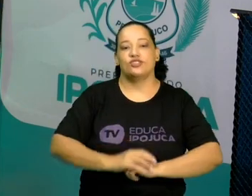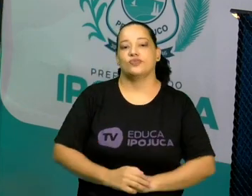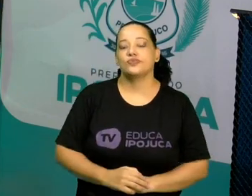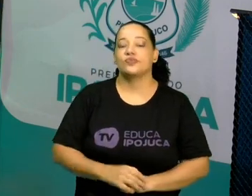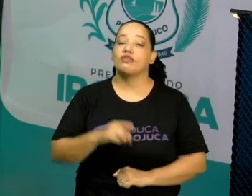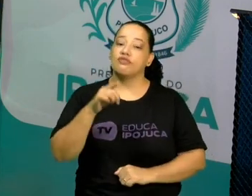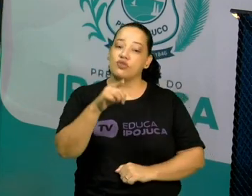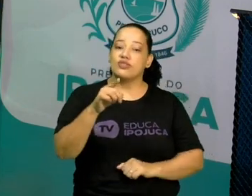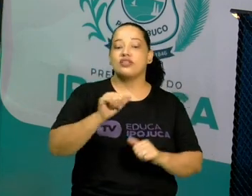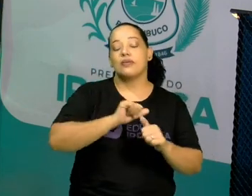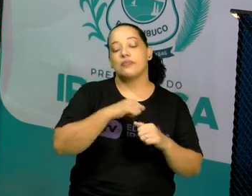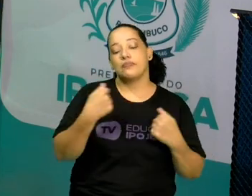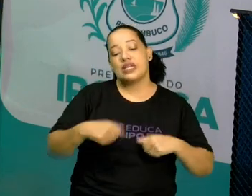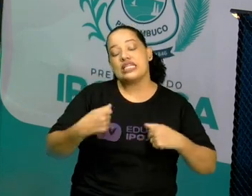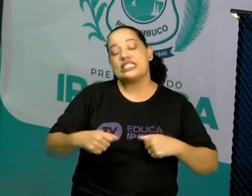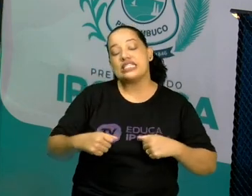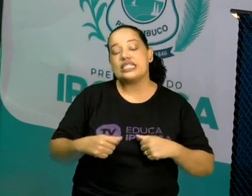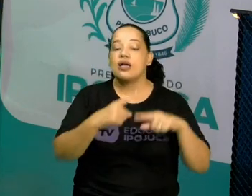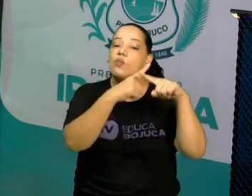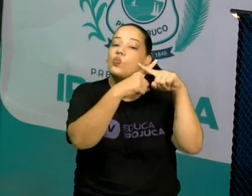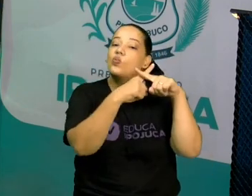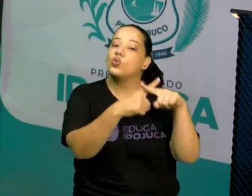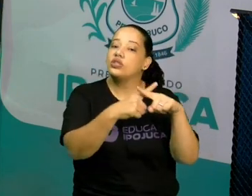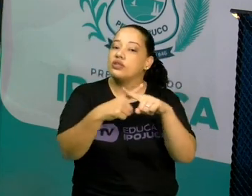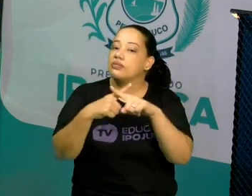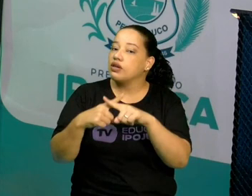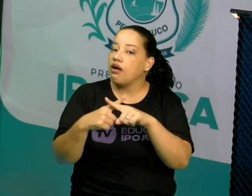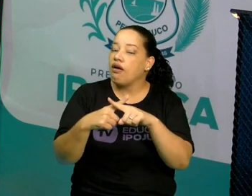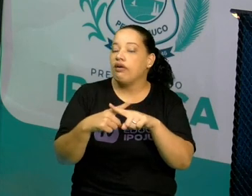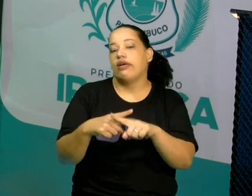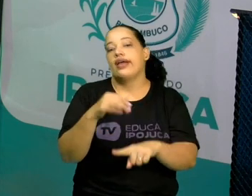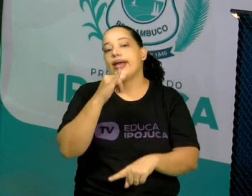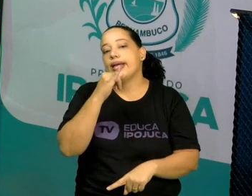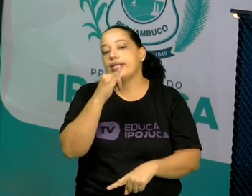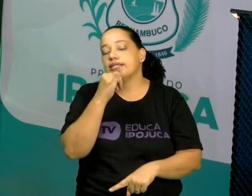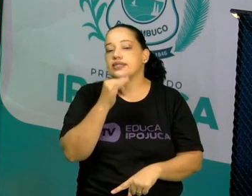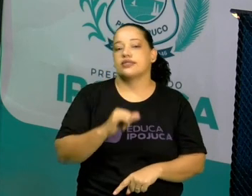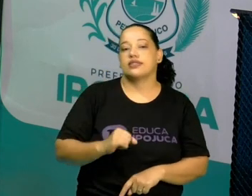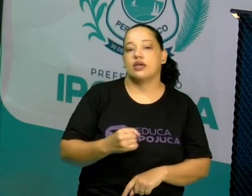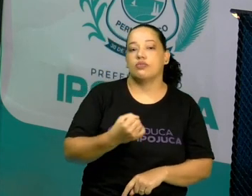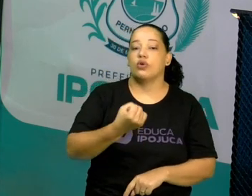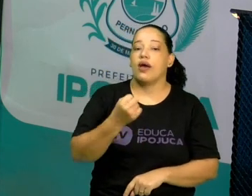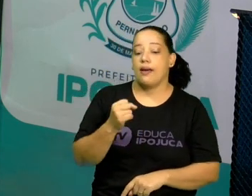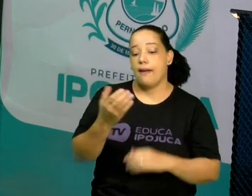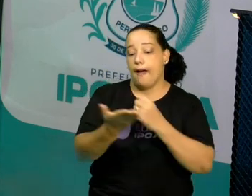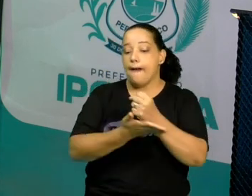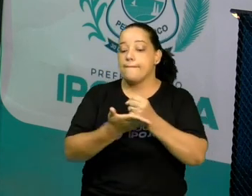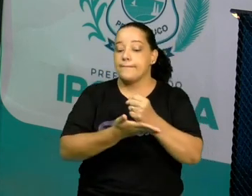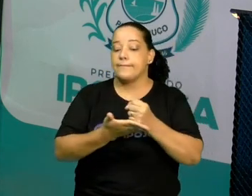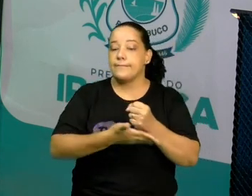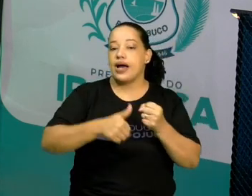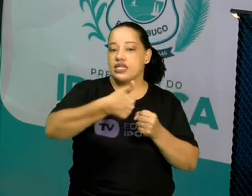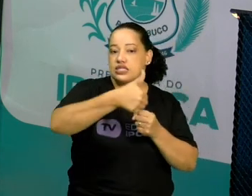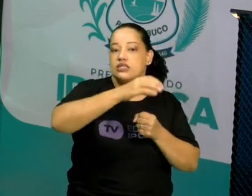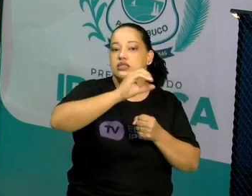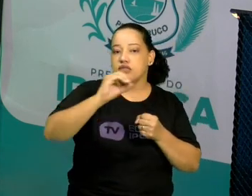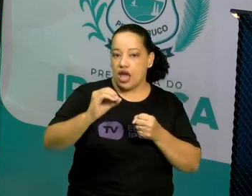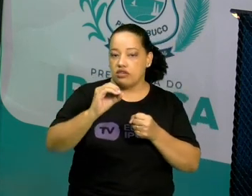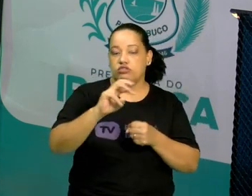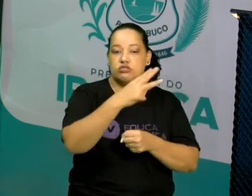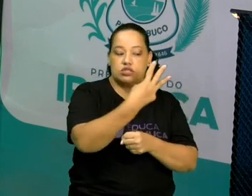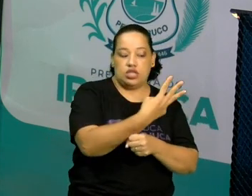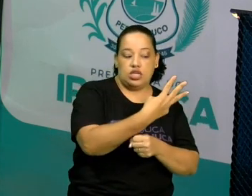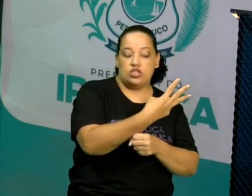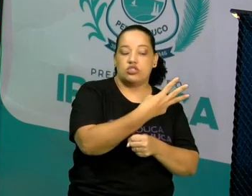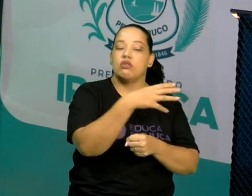Você vai multiplicar apenas os primeiros números que estão à frente das bases 10. No caso aí, foi 3 e